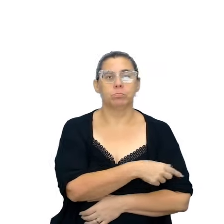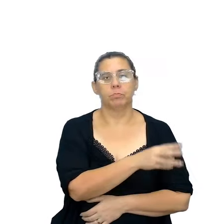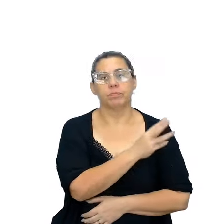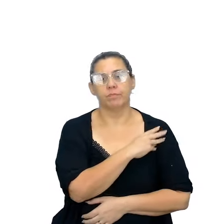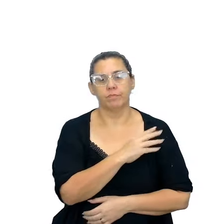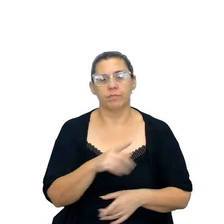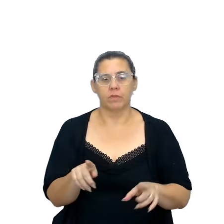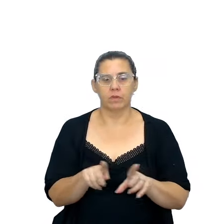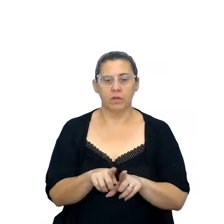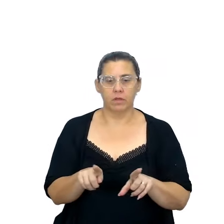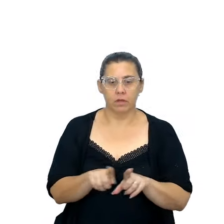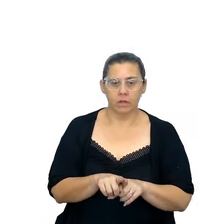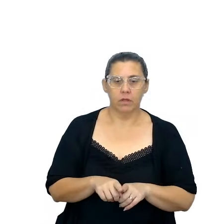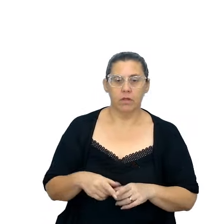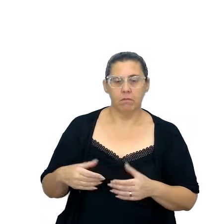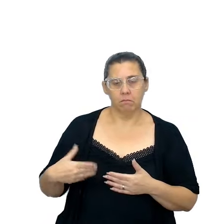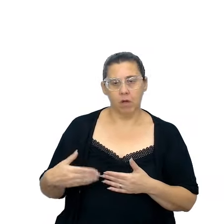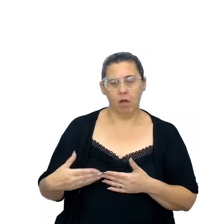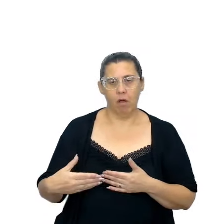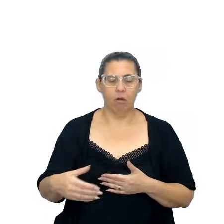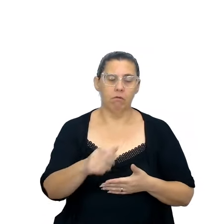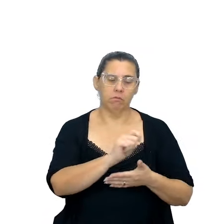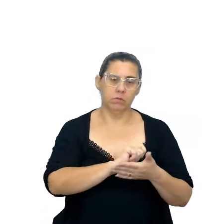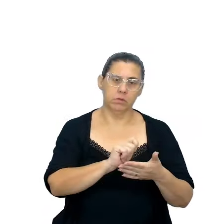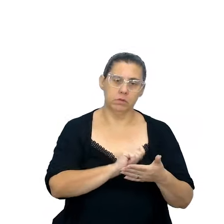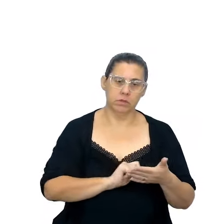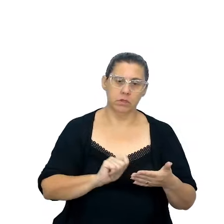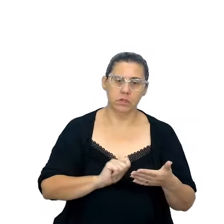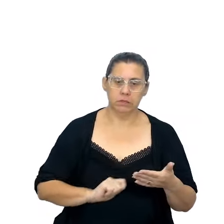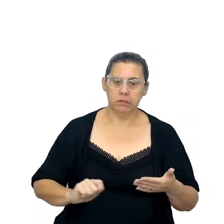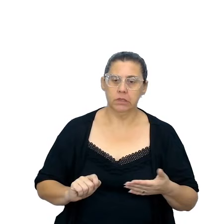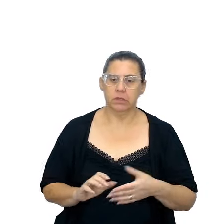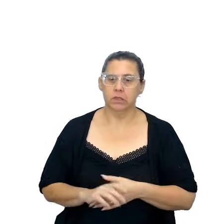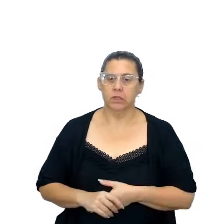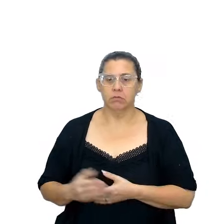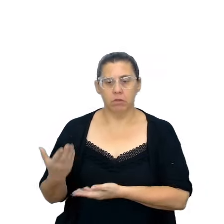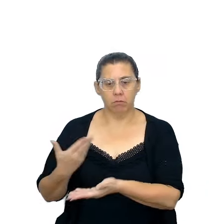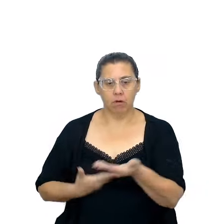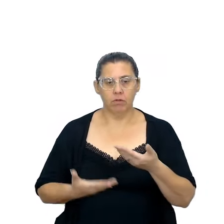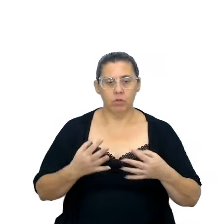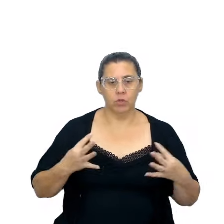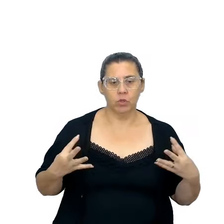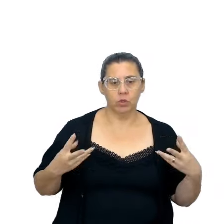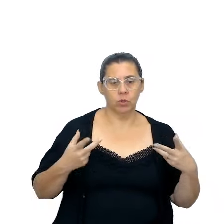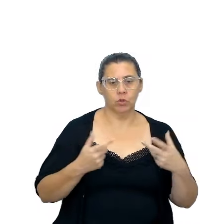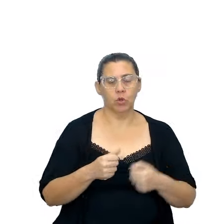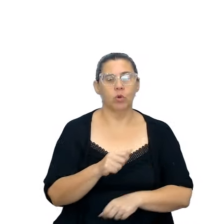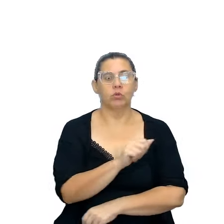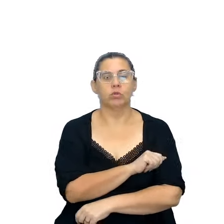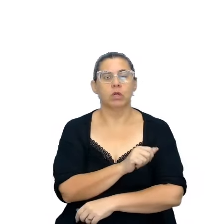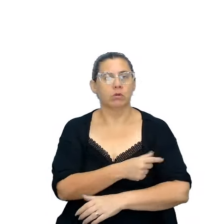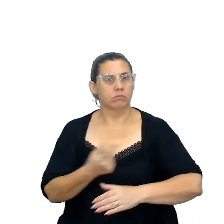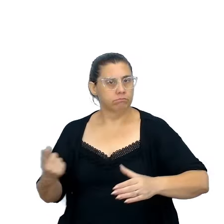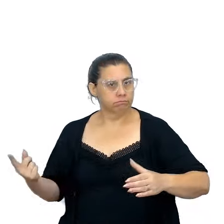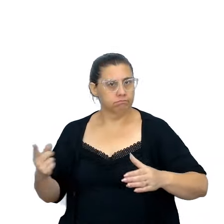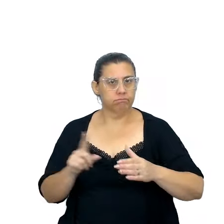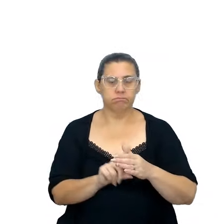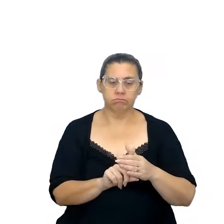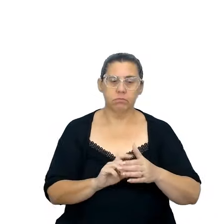articulando sempre os processos de escrita na forma interativa, de maneira que todos os estudantes possam incluir, estar incluídos,